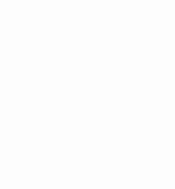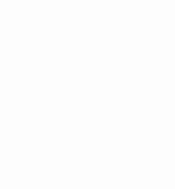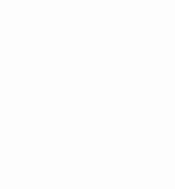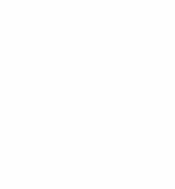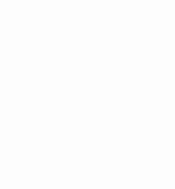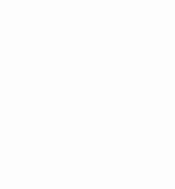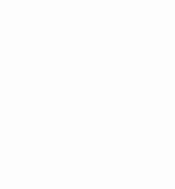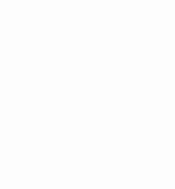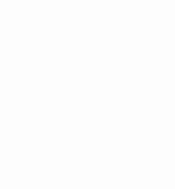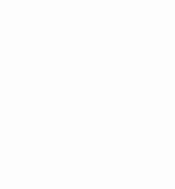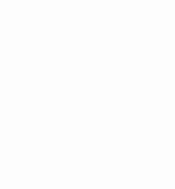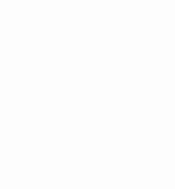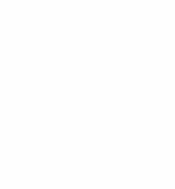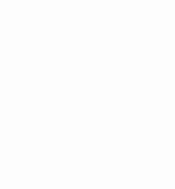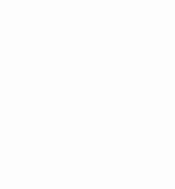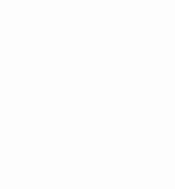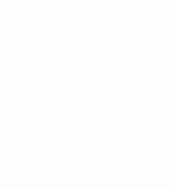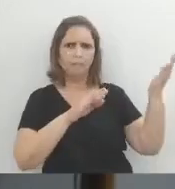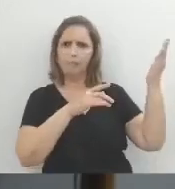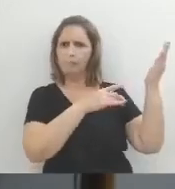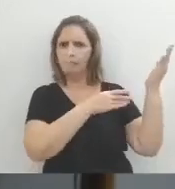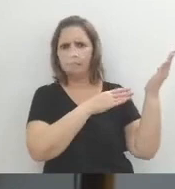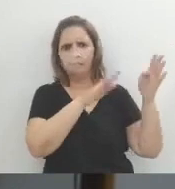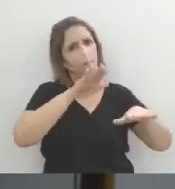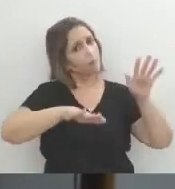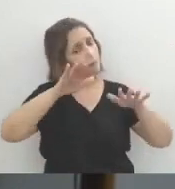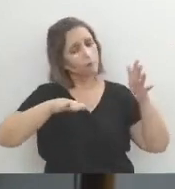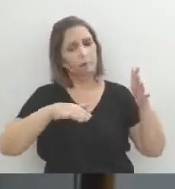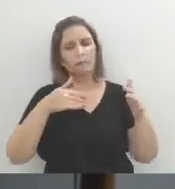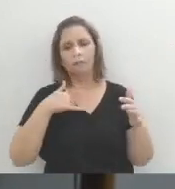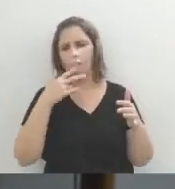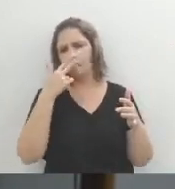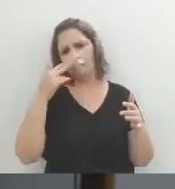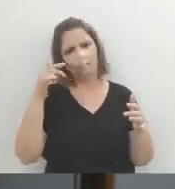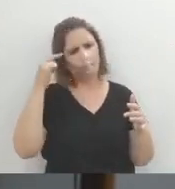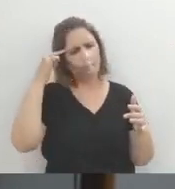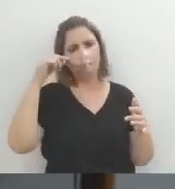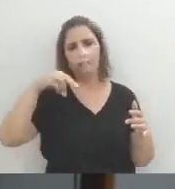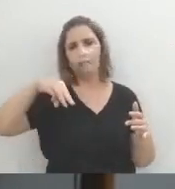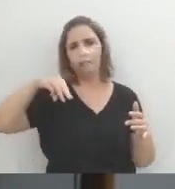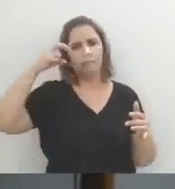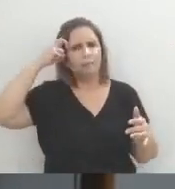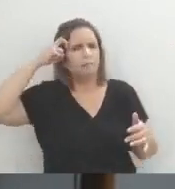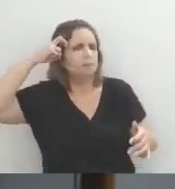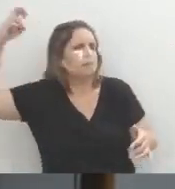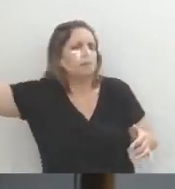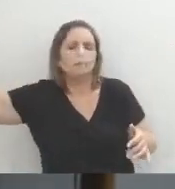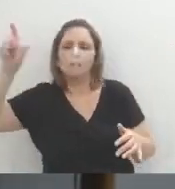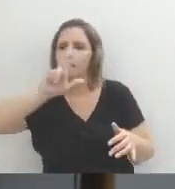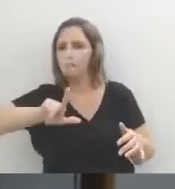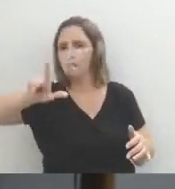hipócrita, né? Então, é por isso que Machado de Assis, eu particularmente considero ele o maior gênio da literatura brasileira,